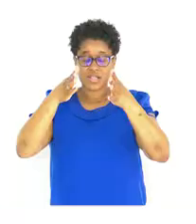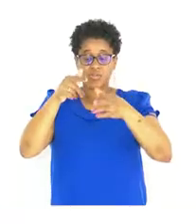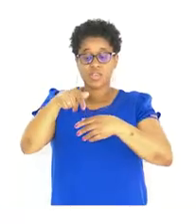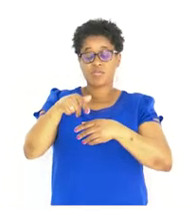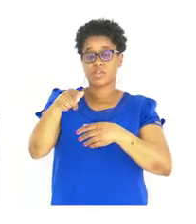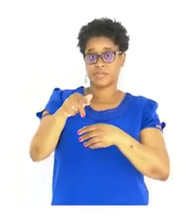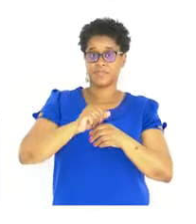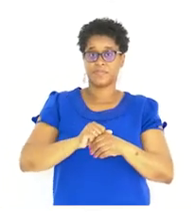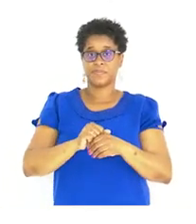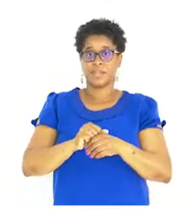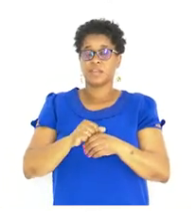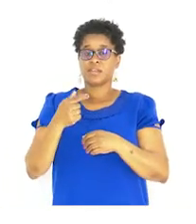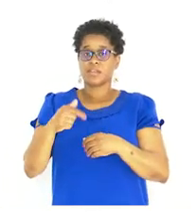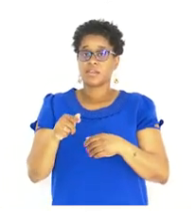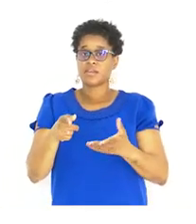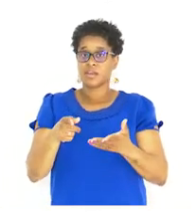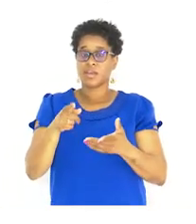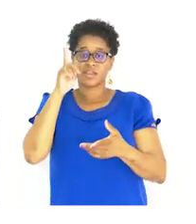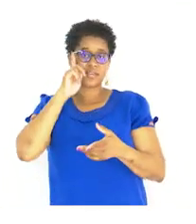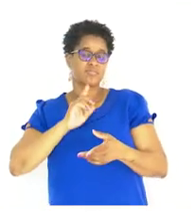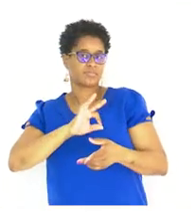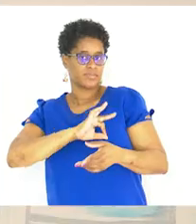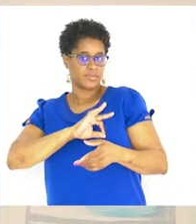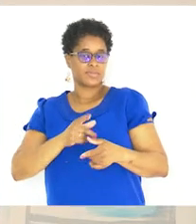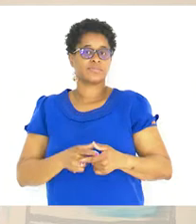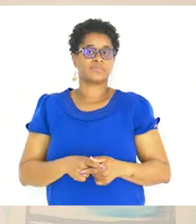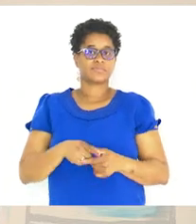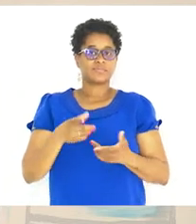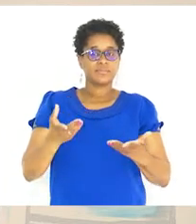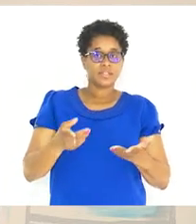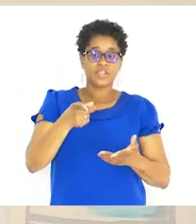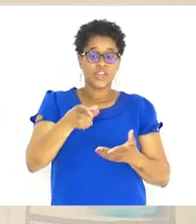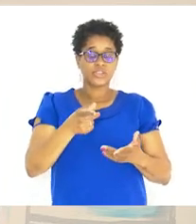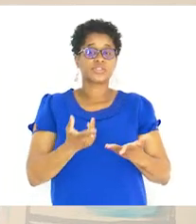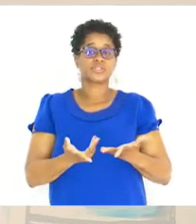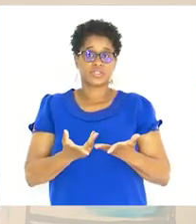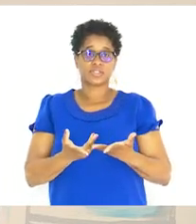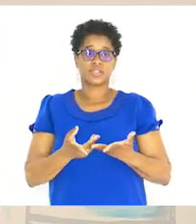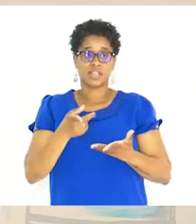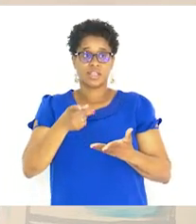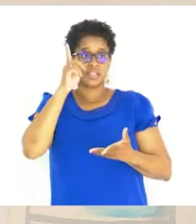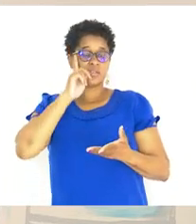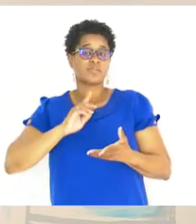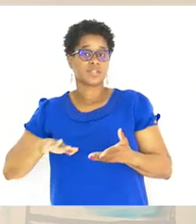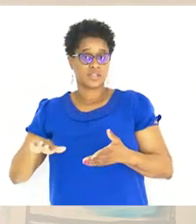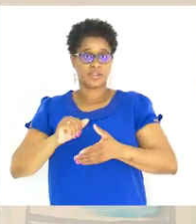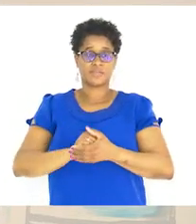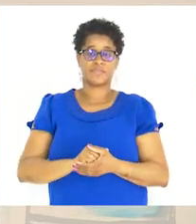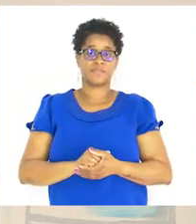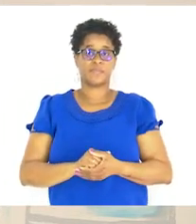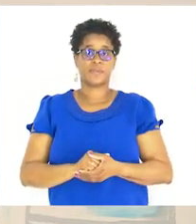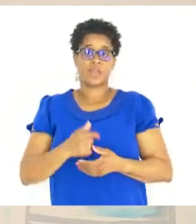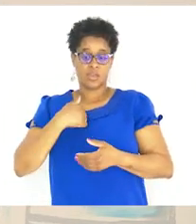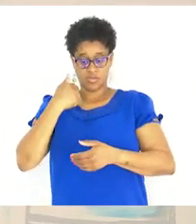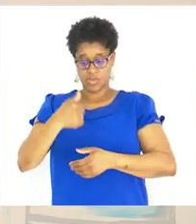Temos aqui Portanto Esta senhora E esta menina Portanto